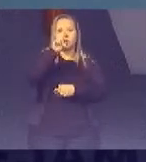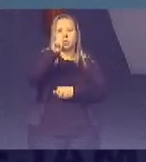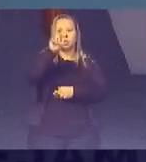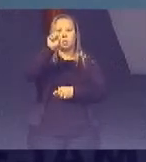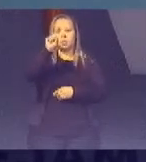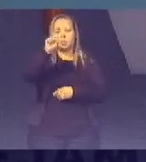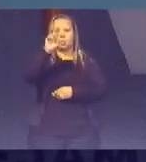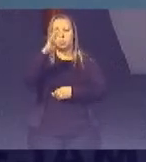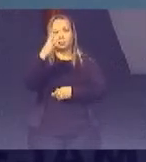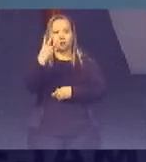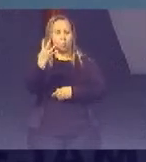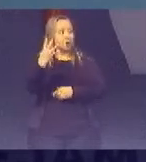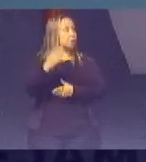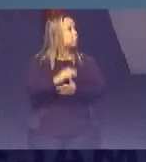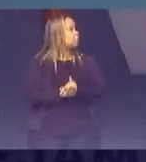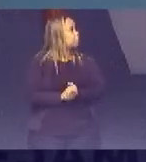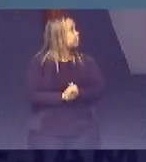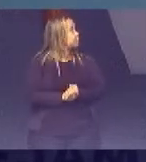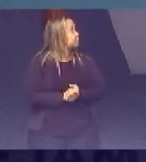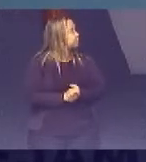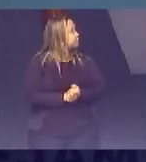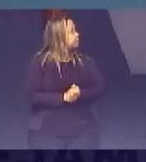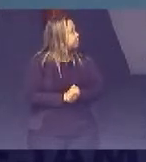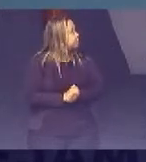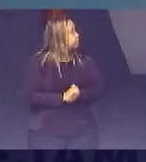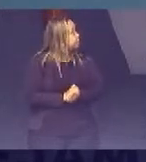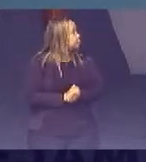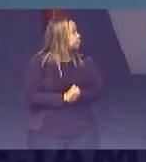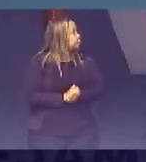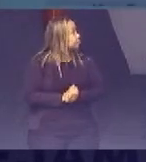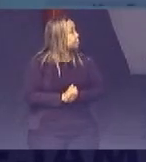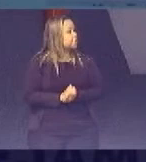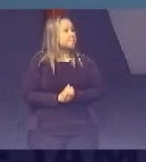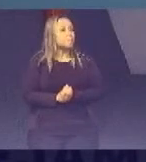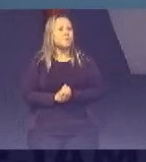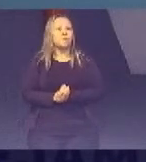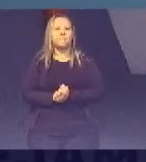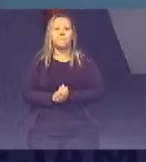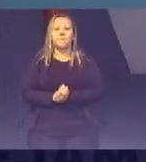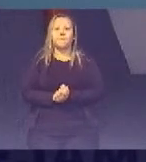Um outro exemplo É que esse daqui Está com problema Da pilha Eu acho